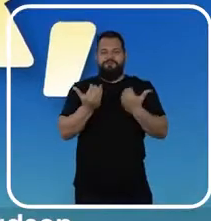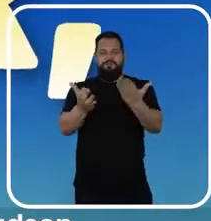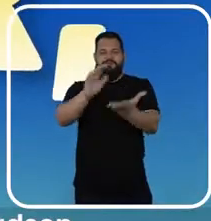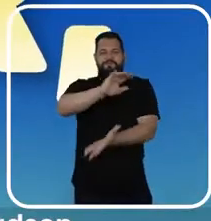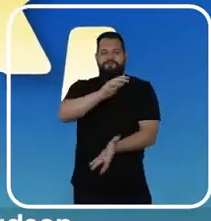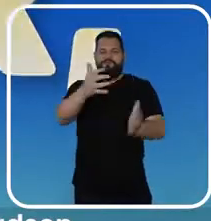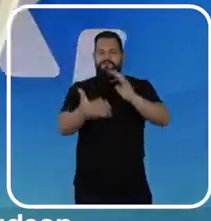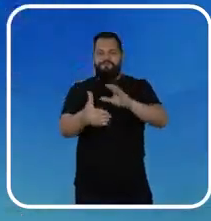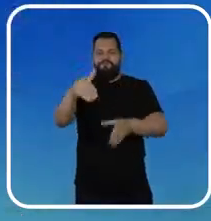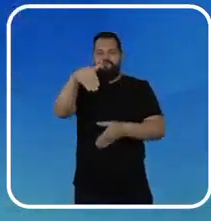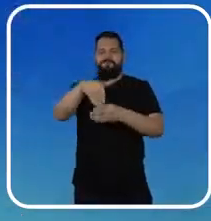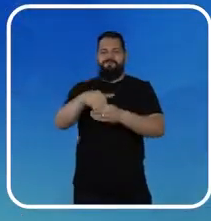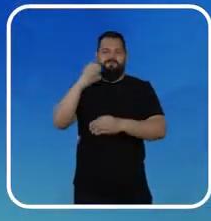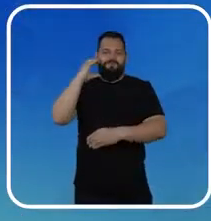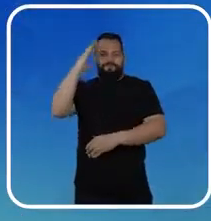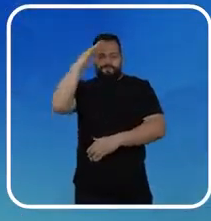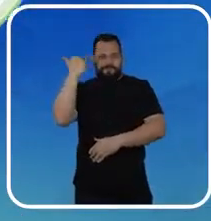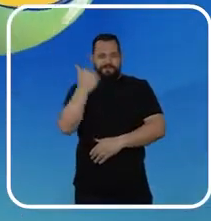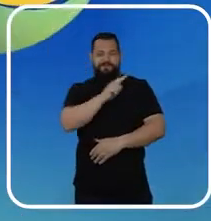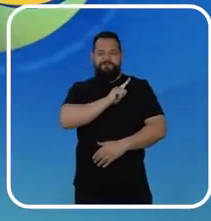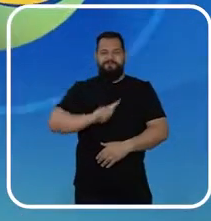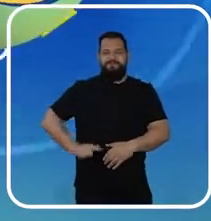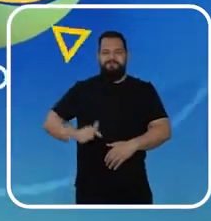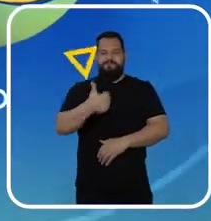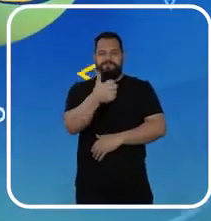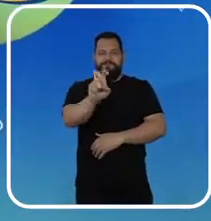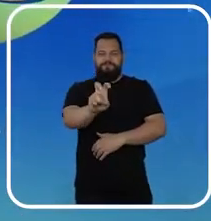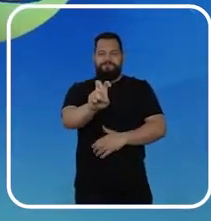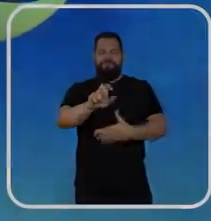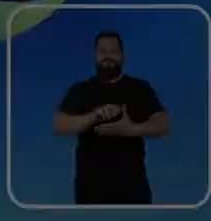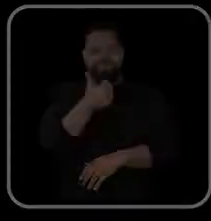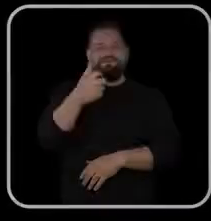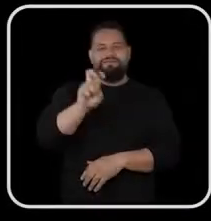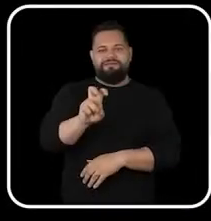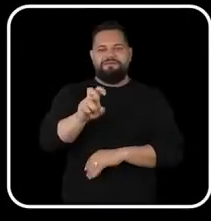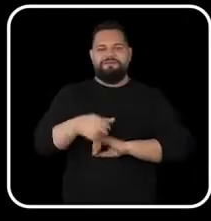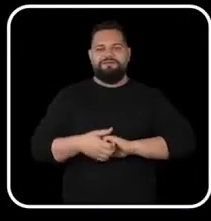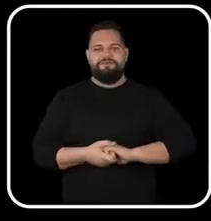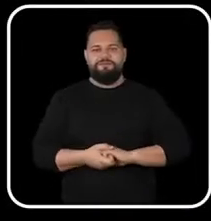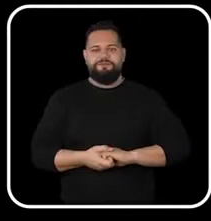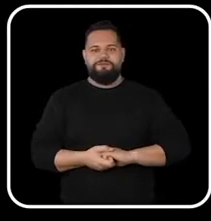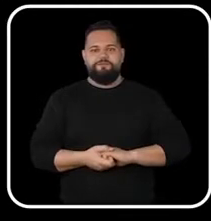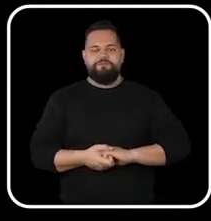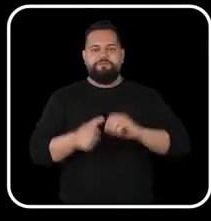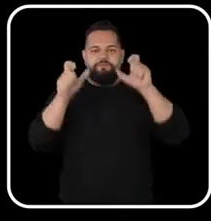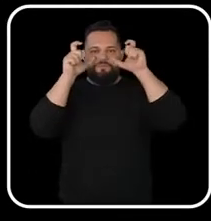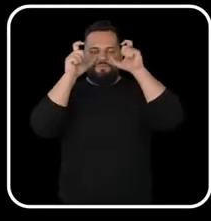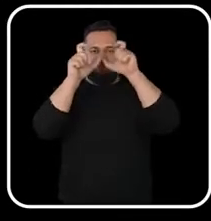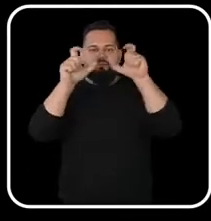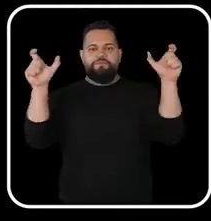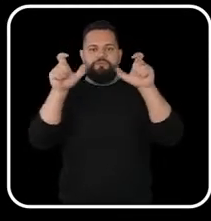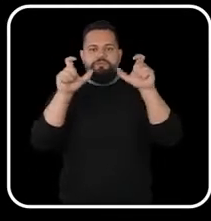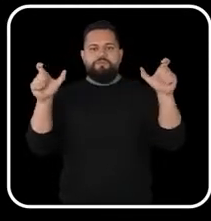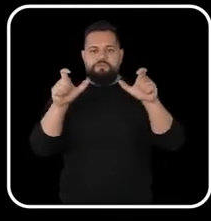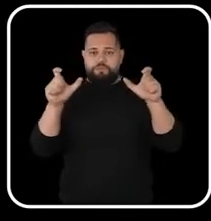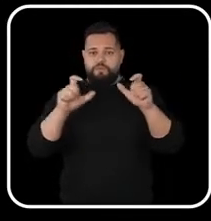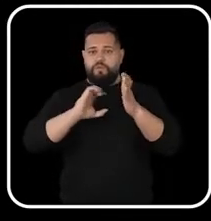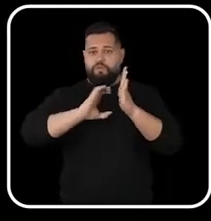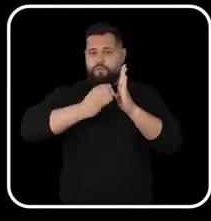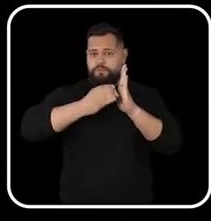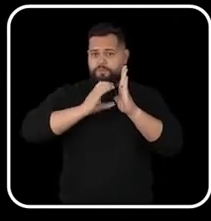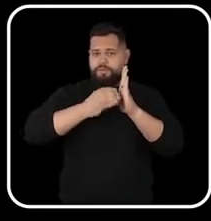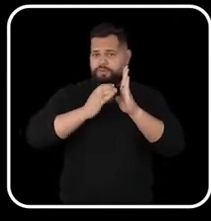Atitude para mudar Vote Mara Governadora 15 Atenção A coligação do